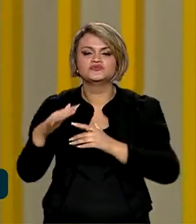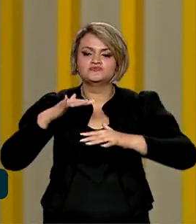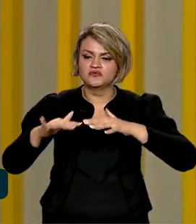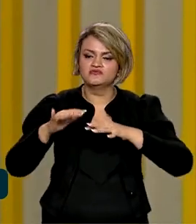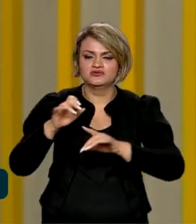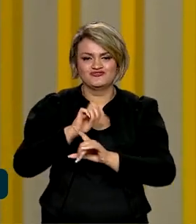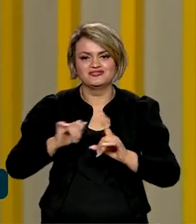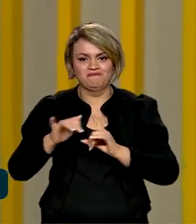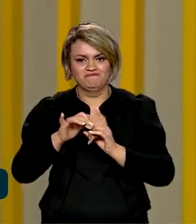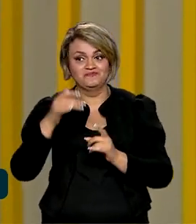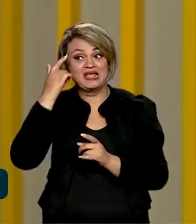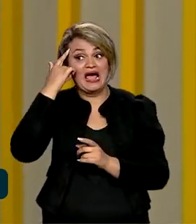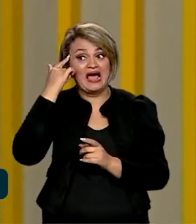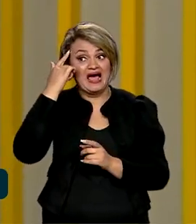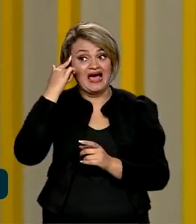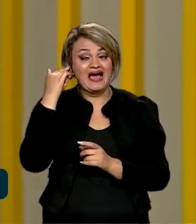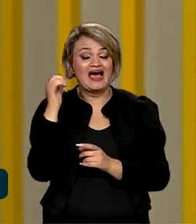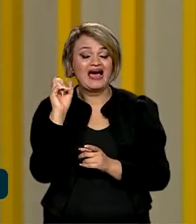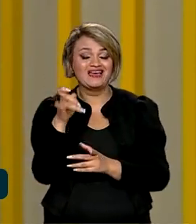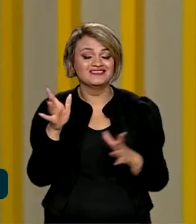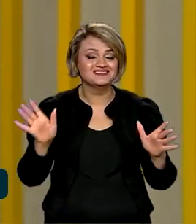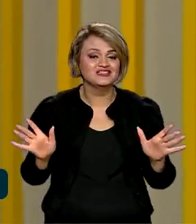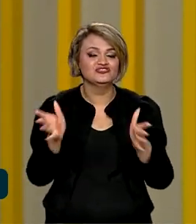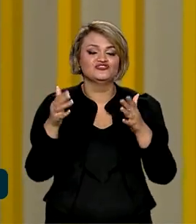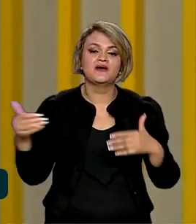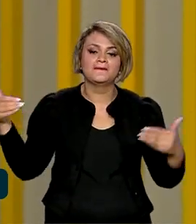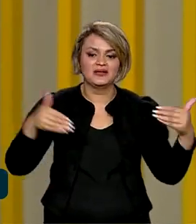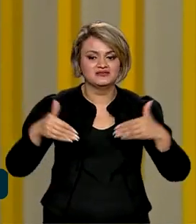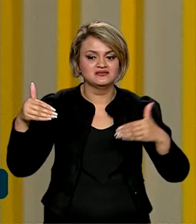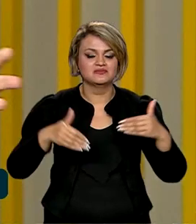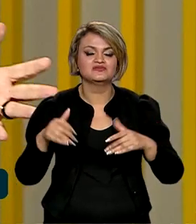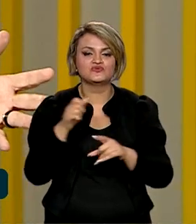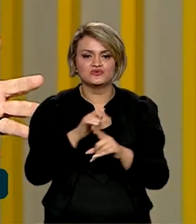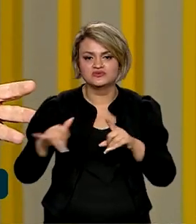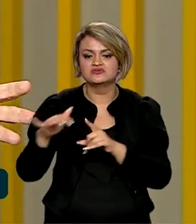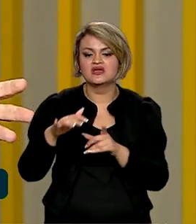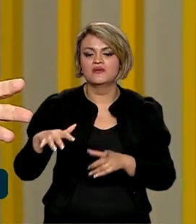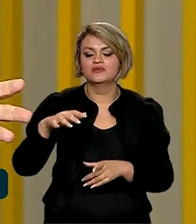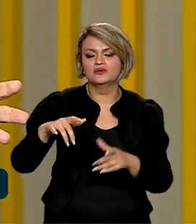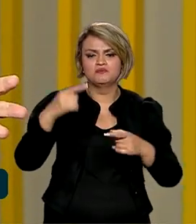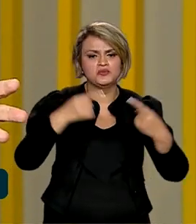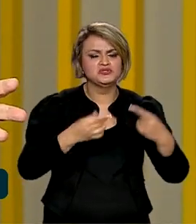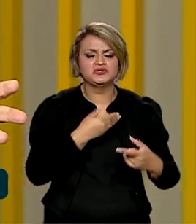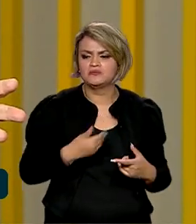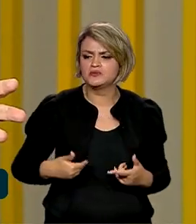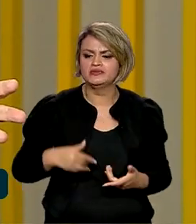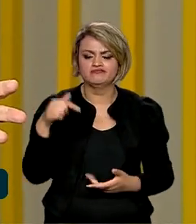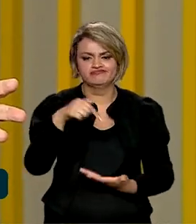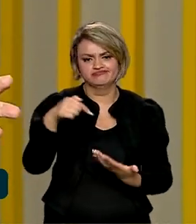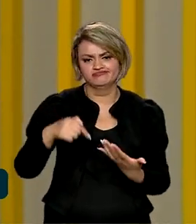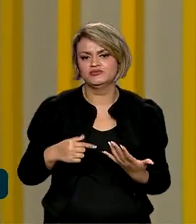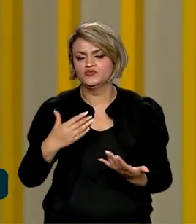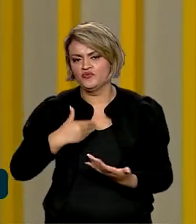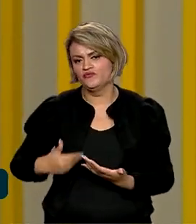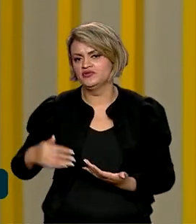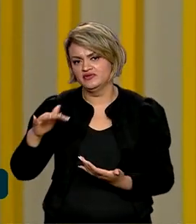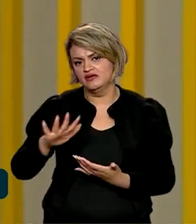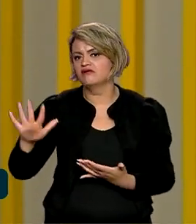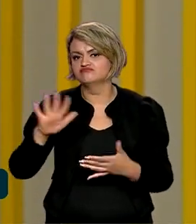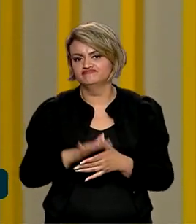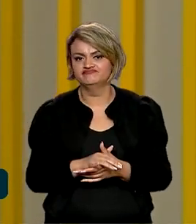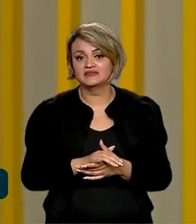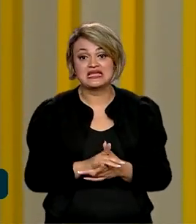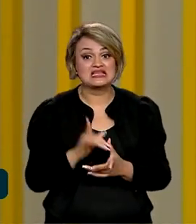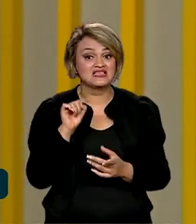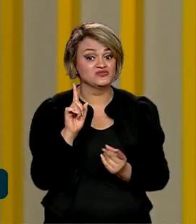sociais e que se promova a participação social em todas as políticas públicas do governo federal. Então, esse